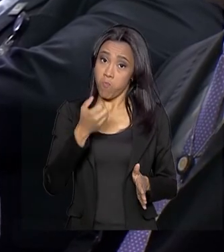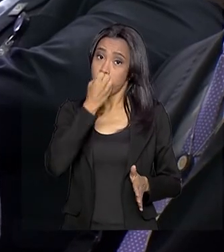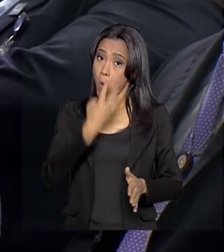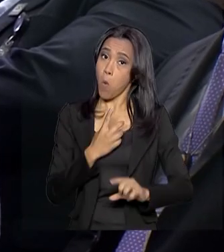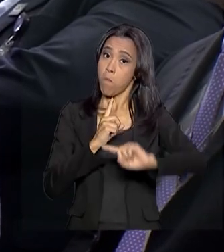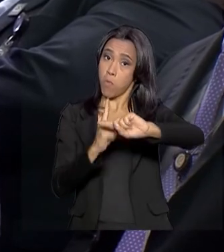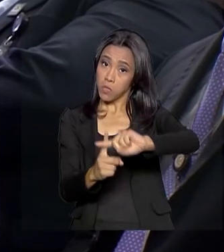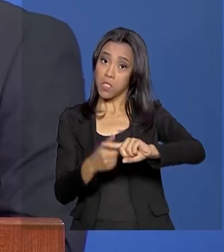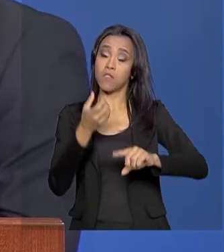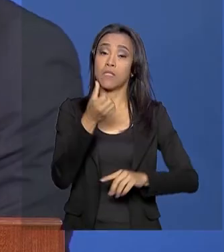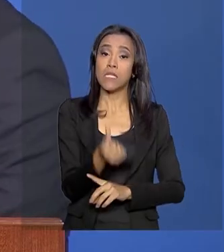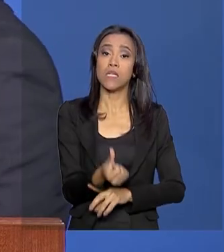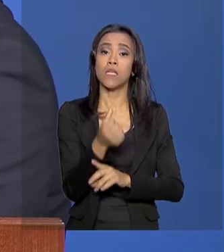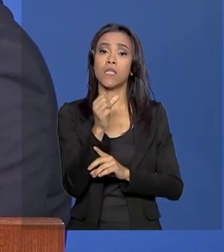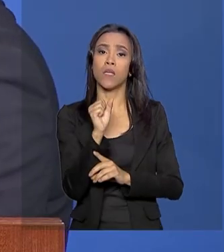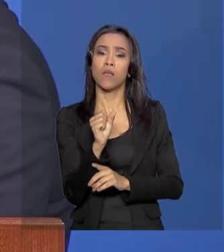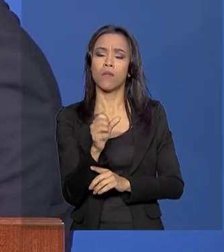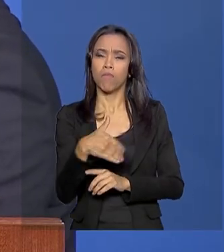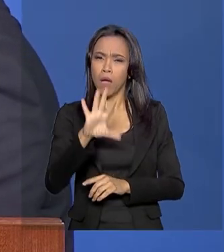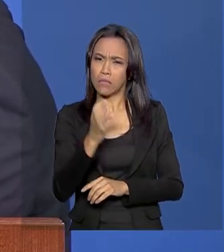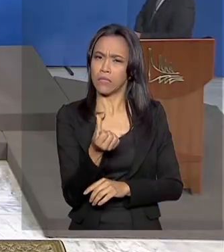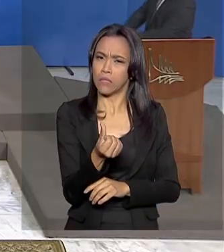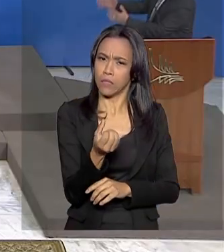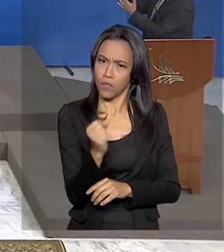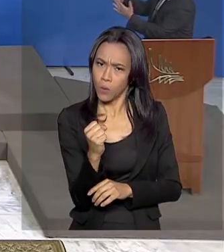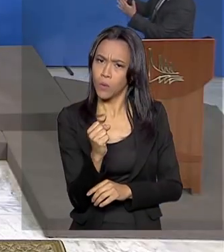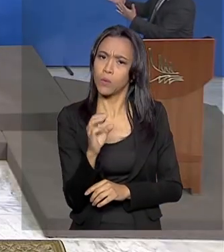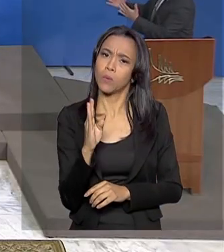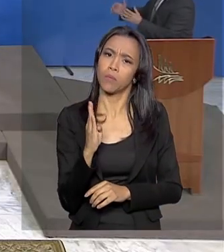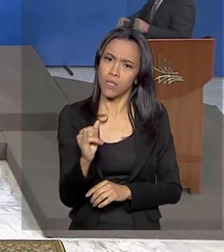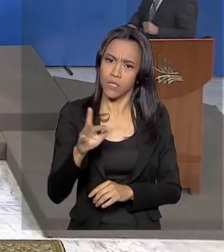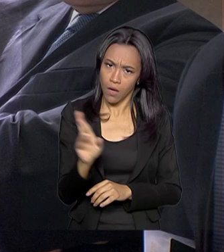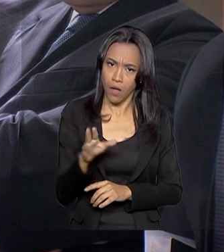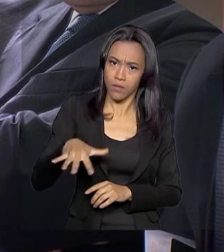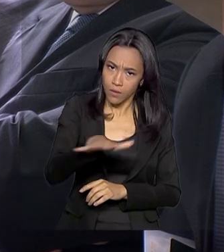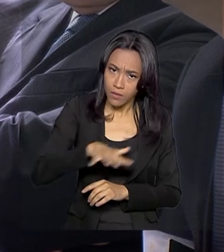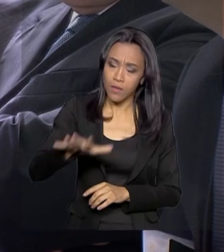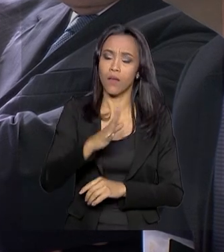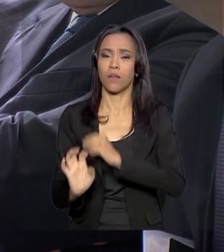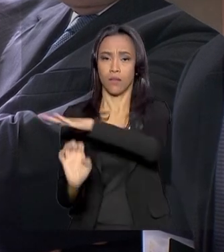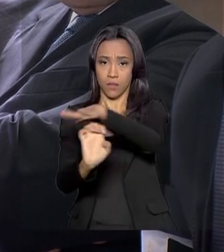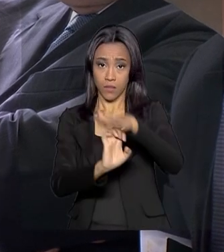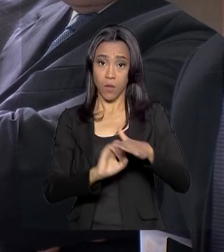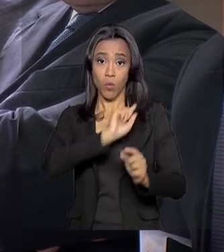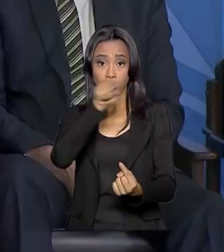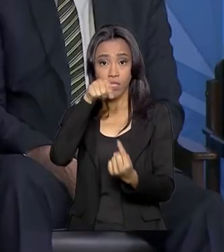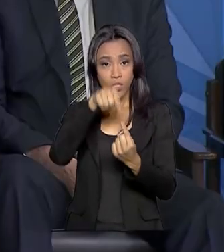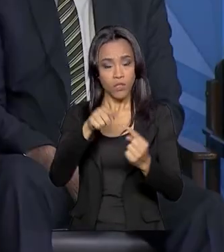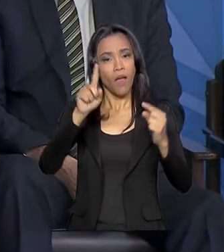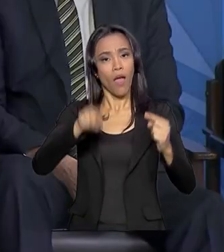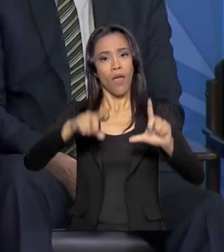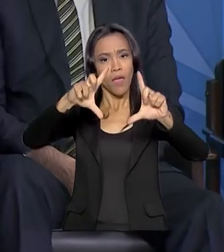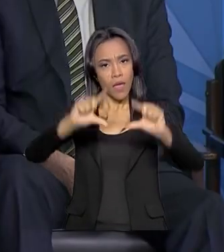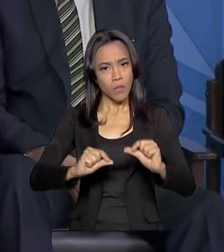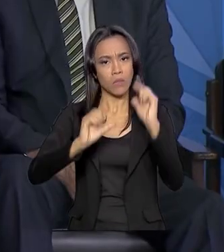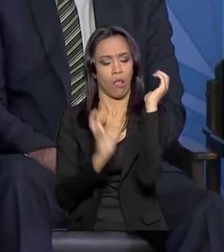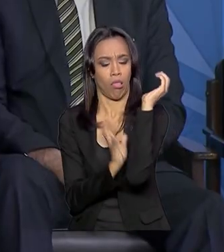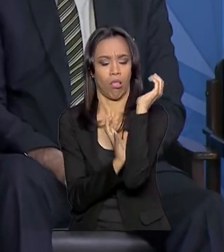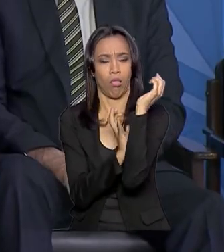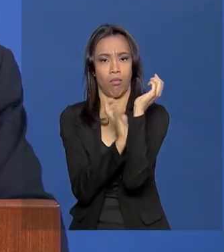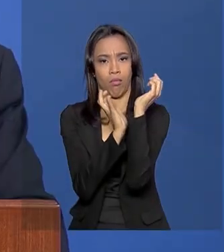68 bilhões de reais em 10 anos para as empresas. A ideia é reduzir a burocracia e o custo Brasil,